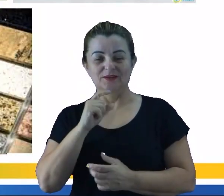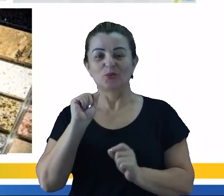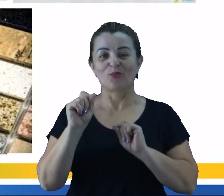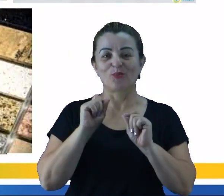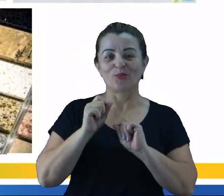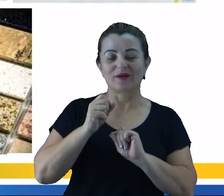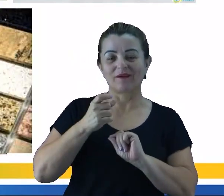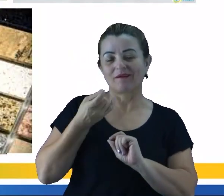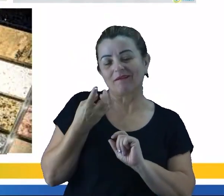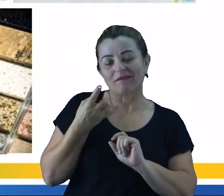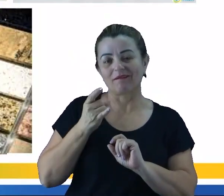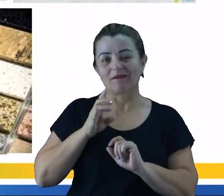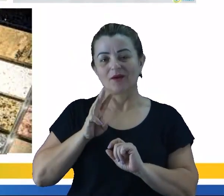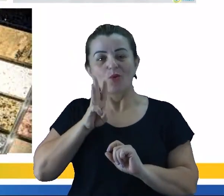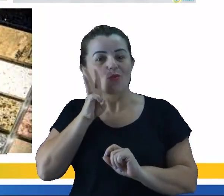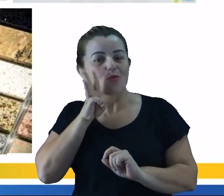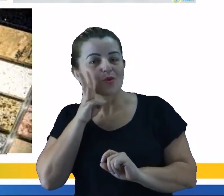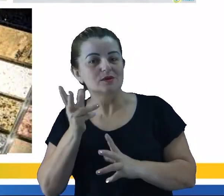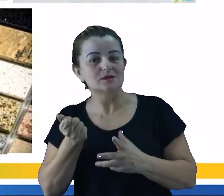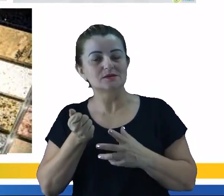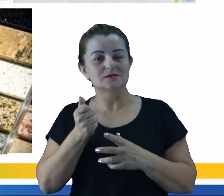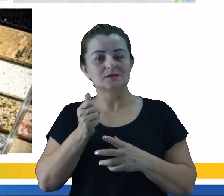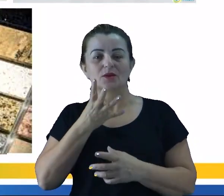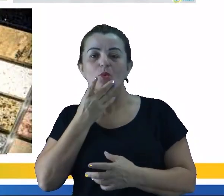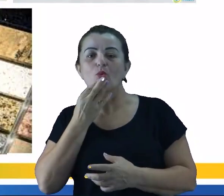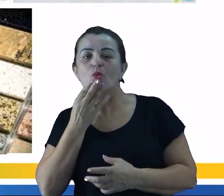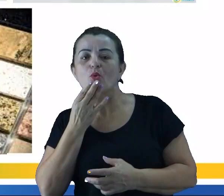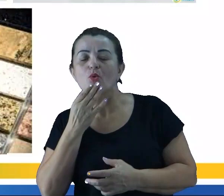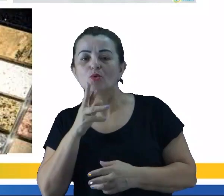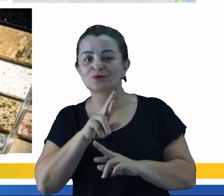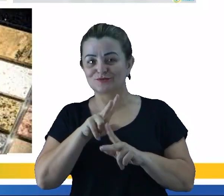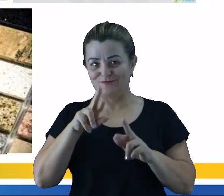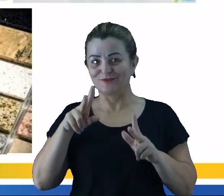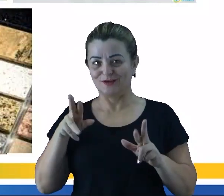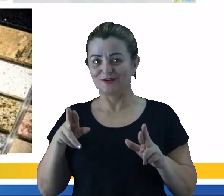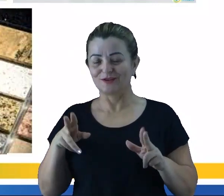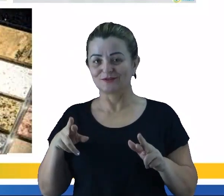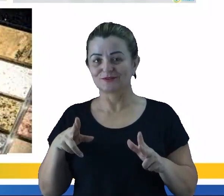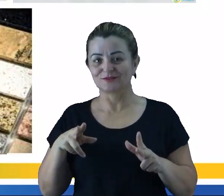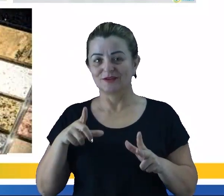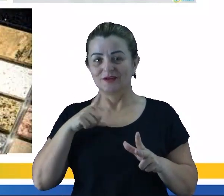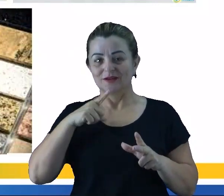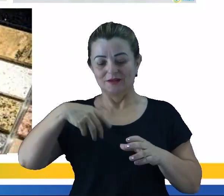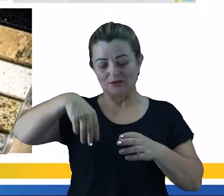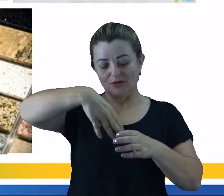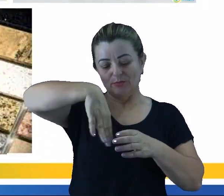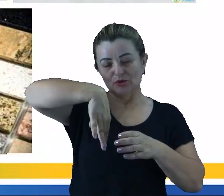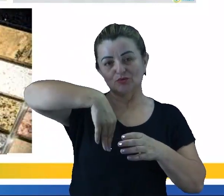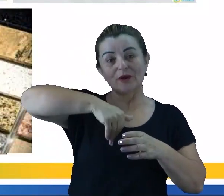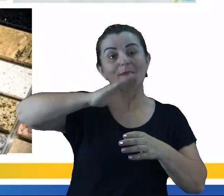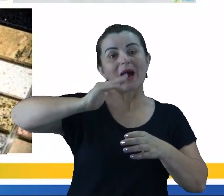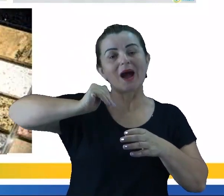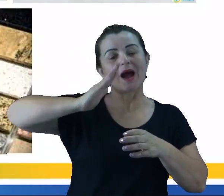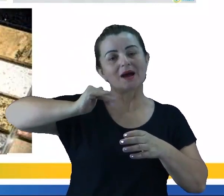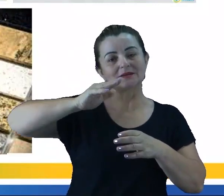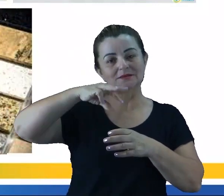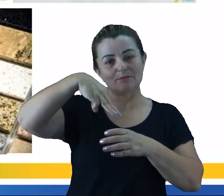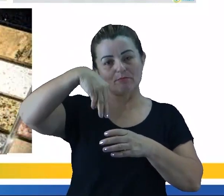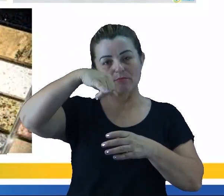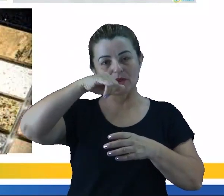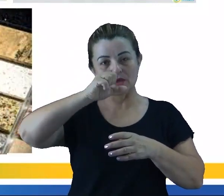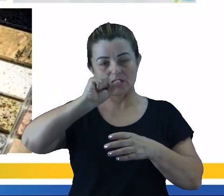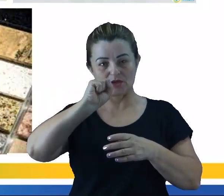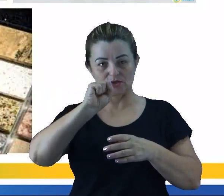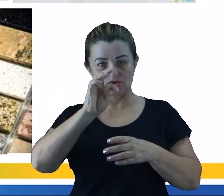aí, né, então eles têm várias fases com colorações diferentes, então a gente sabe que tem mais de uma mistura ali. Então esse daí é um exemplo